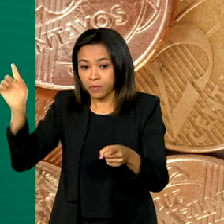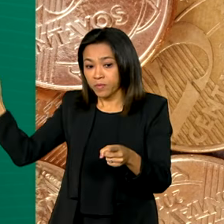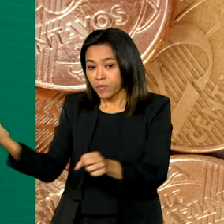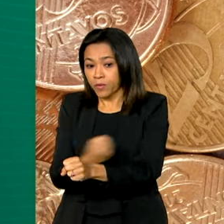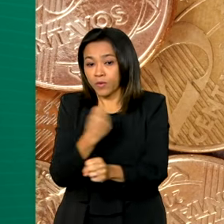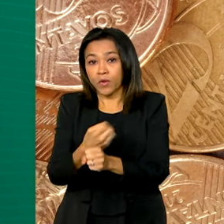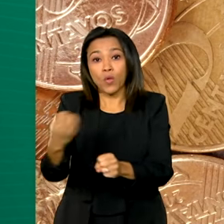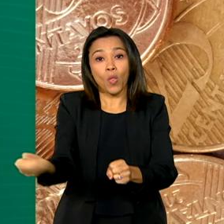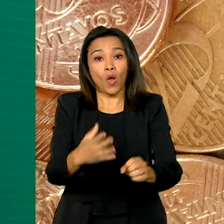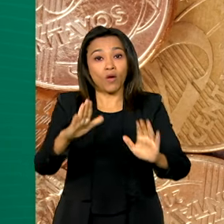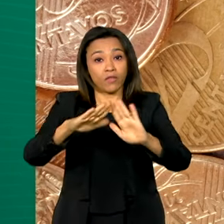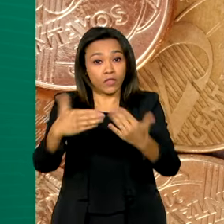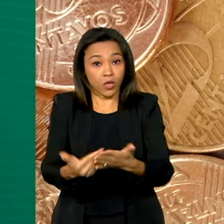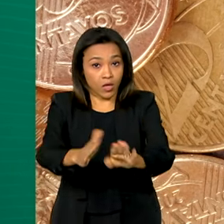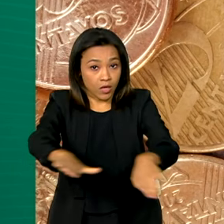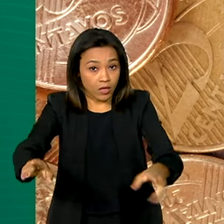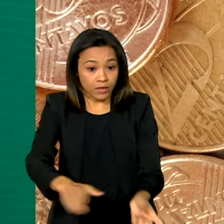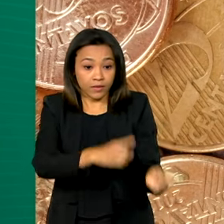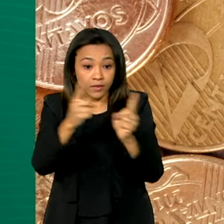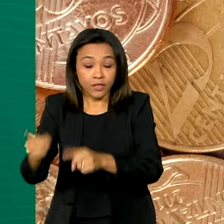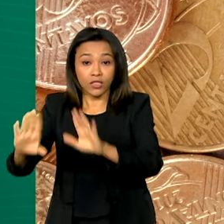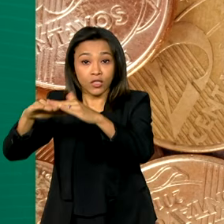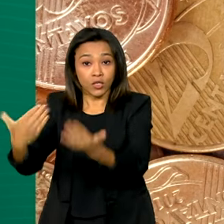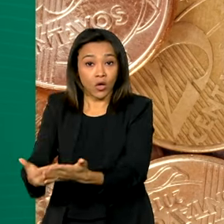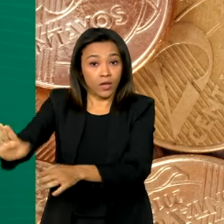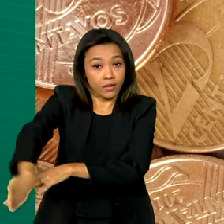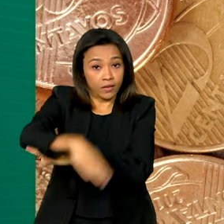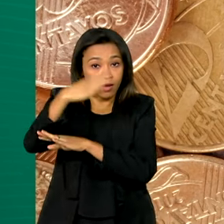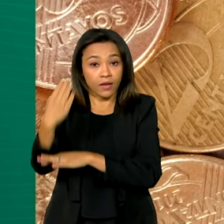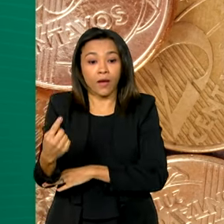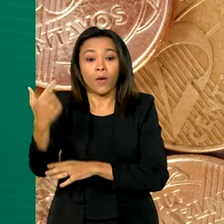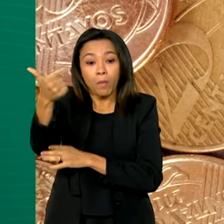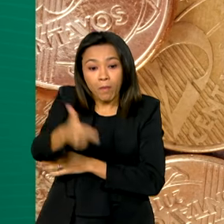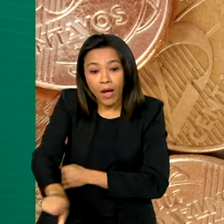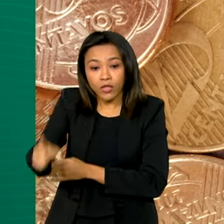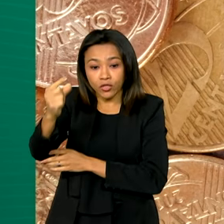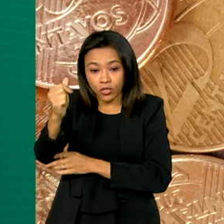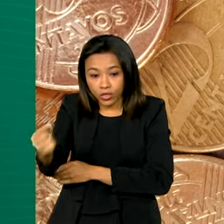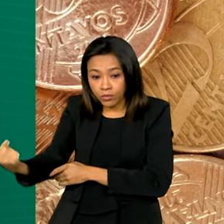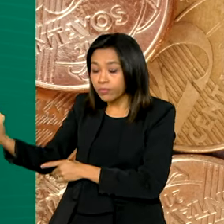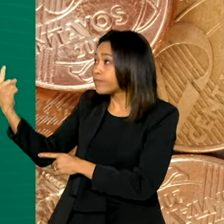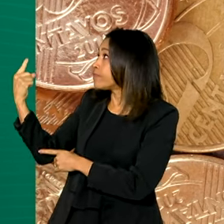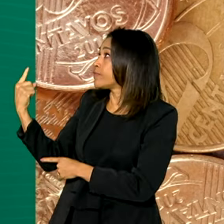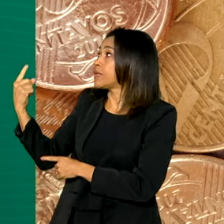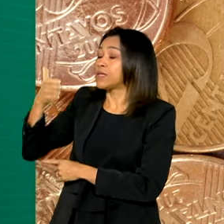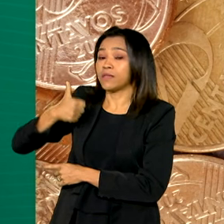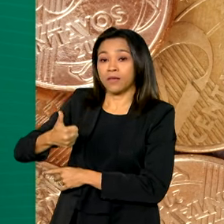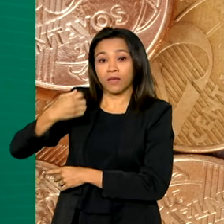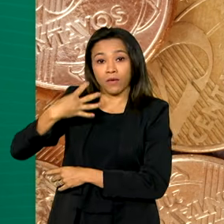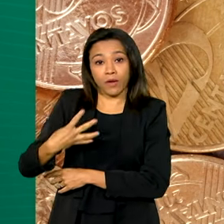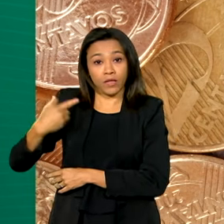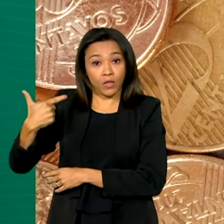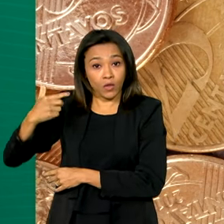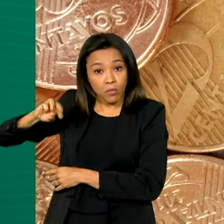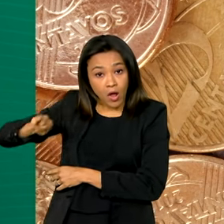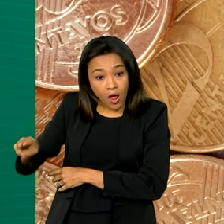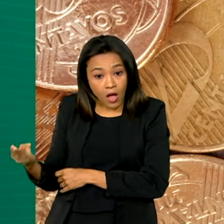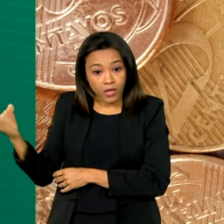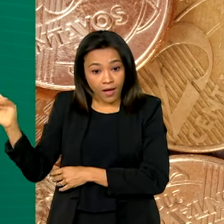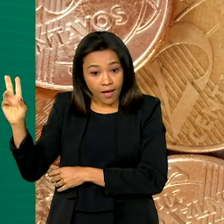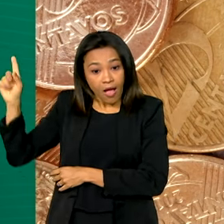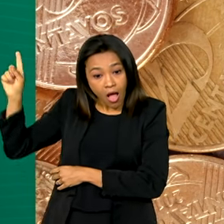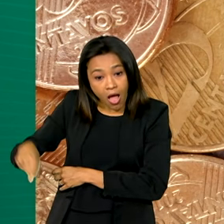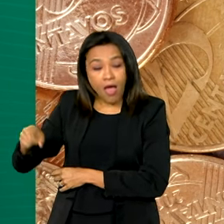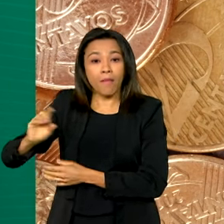creches e escolas de tempo integral. R 142 milhões serão investidos na melhoria da infraestrutura das